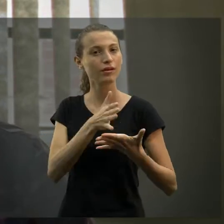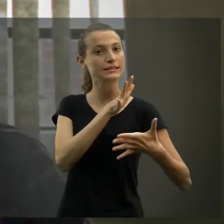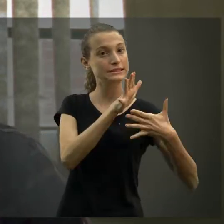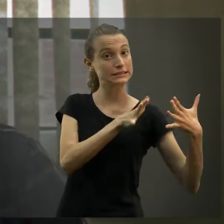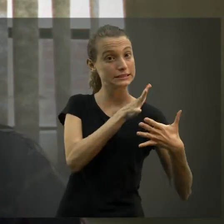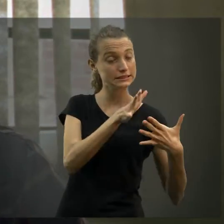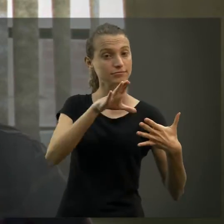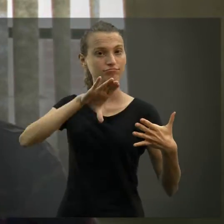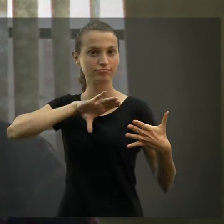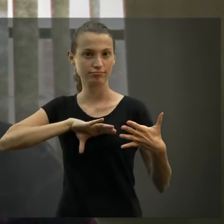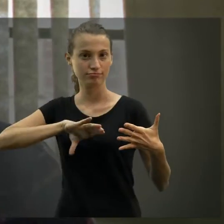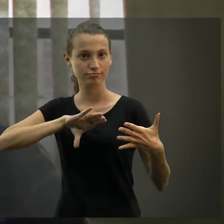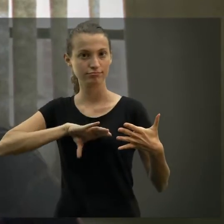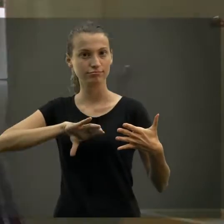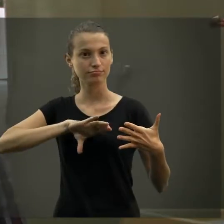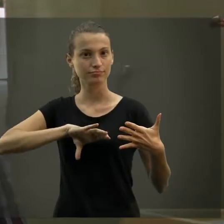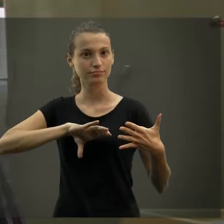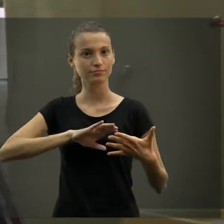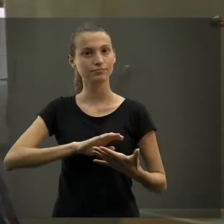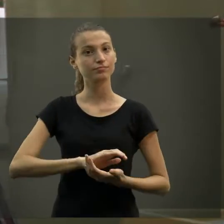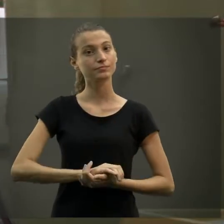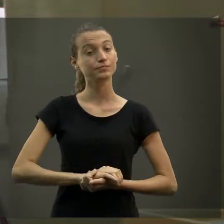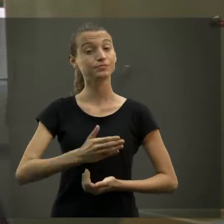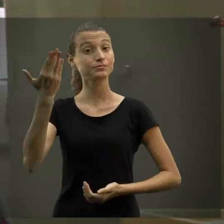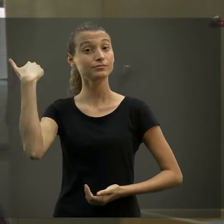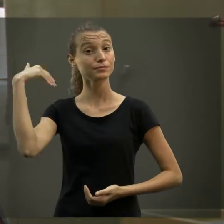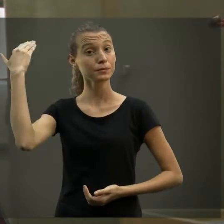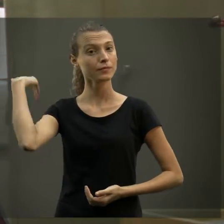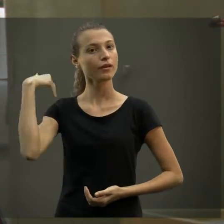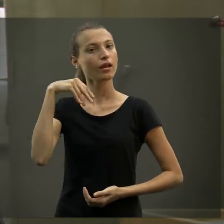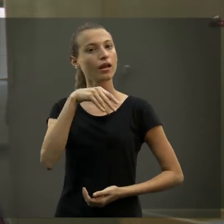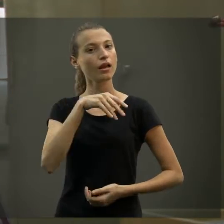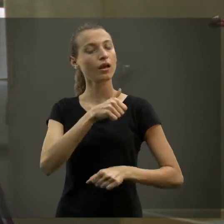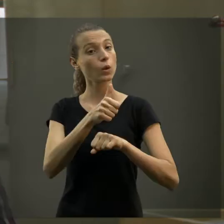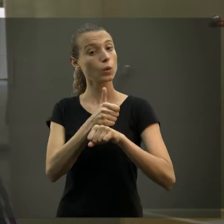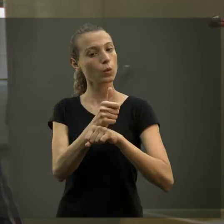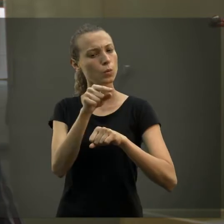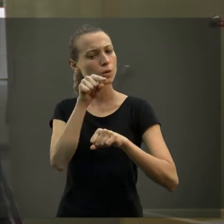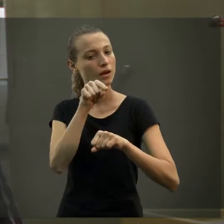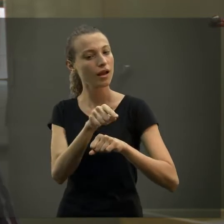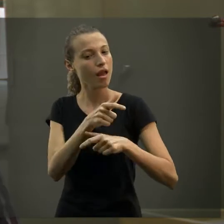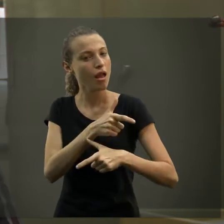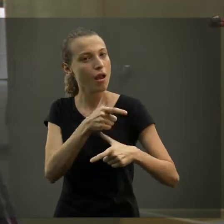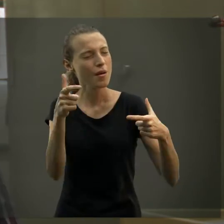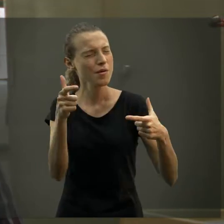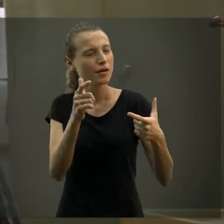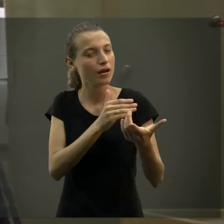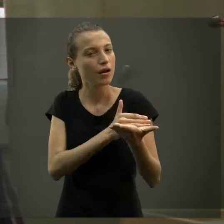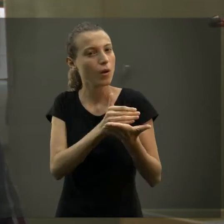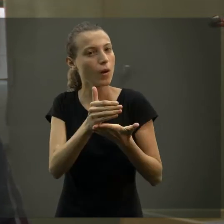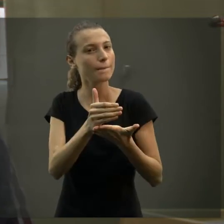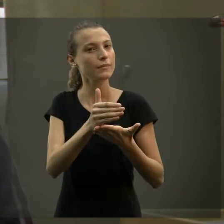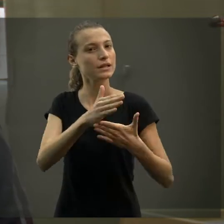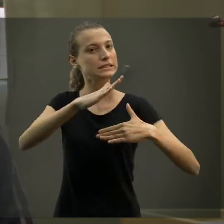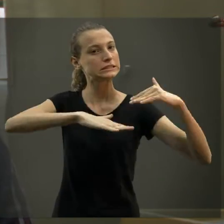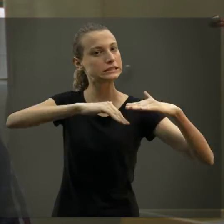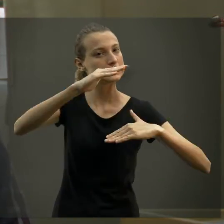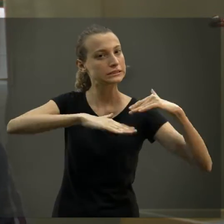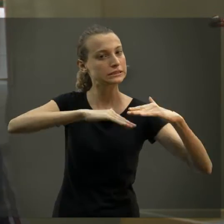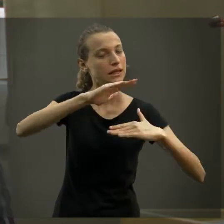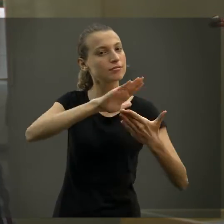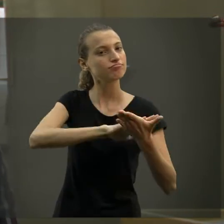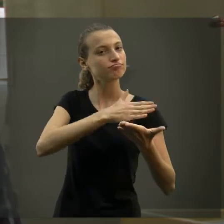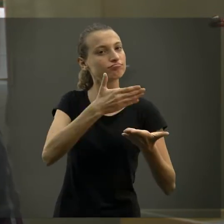a libras, e língua portuguesa. Esses profissionais começaram a atuar, geralmente começam a atuar como intérpretes de libras em